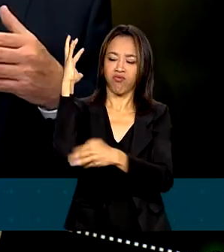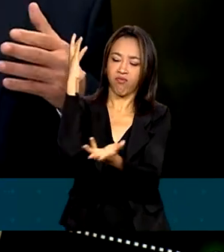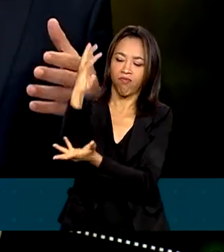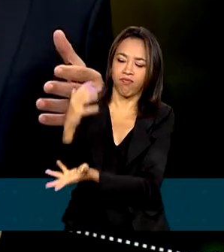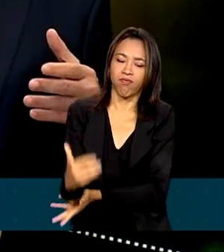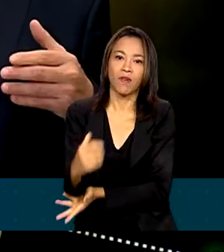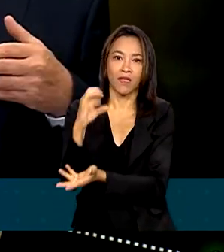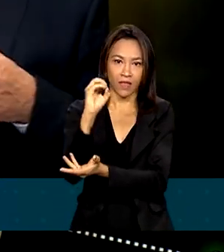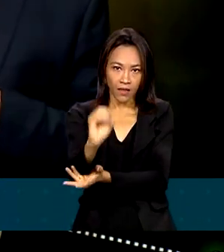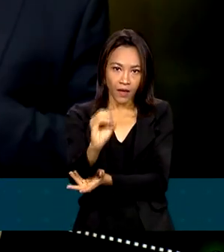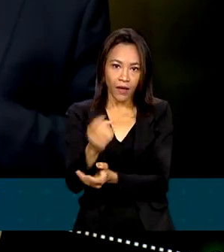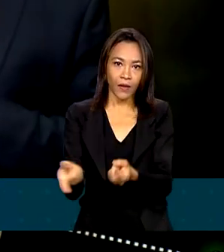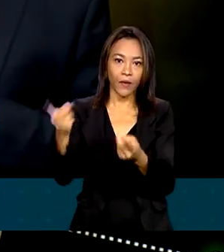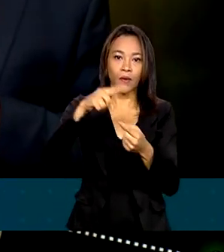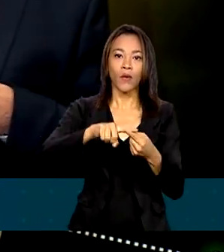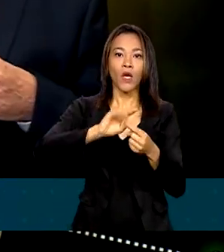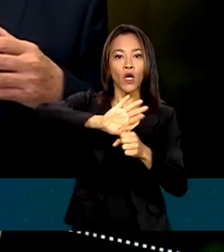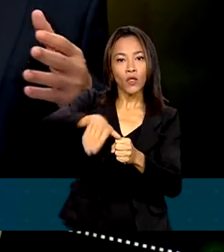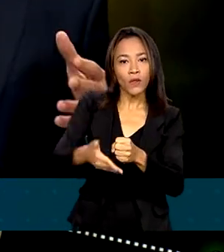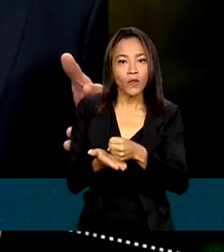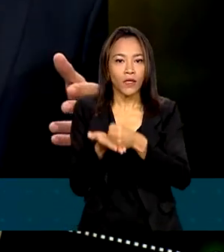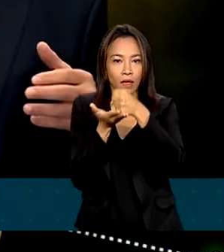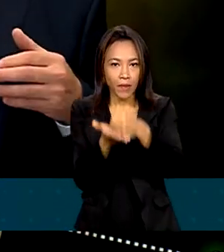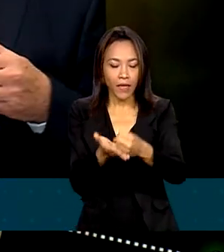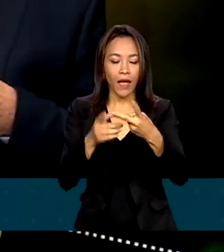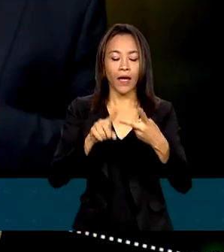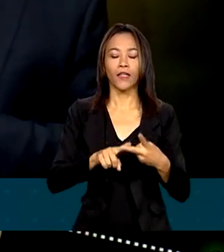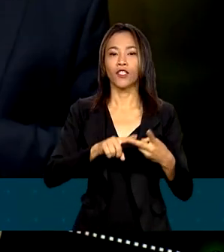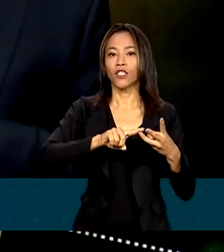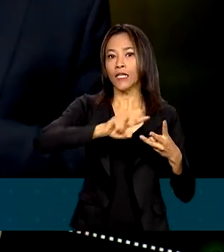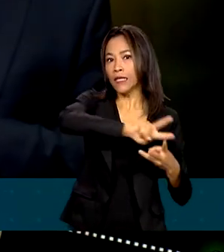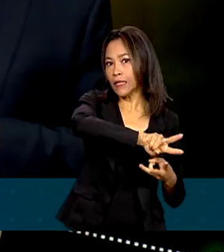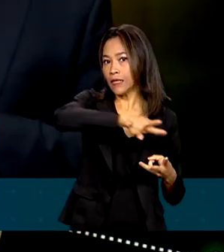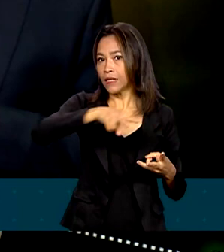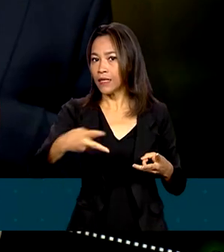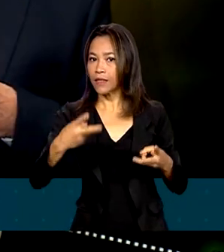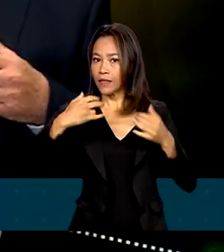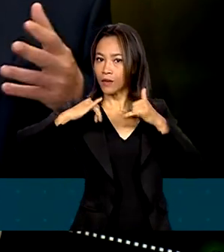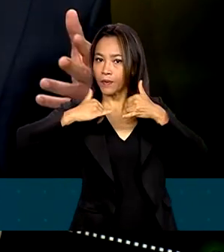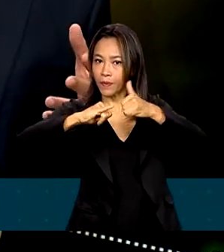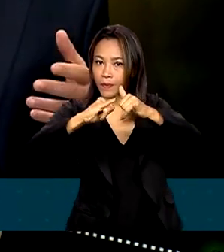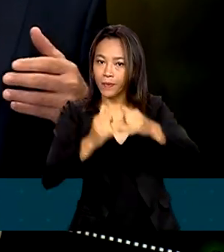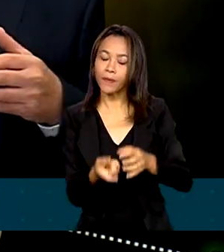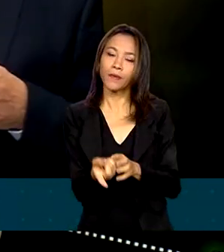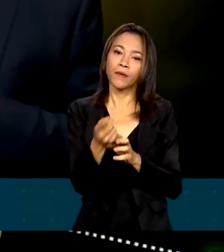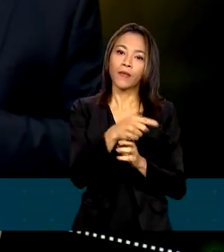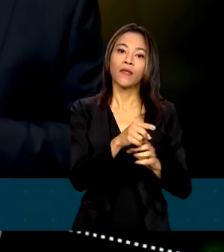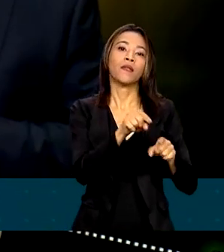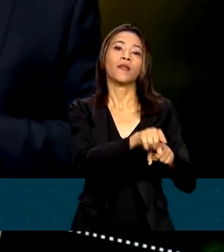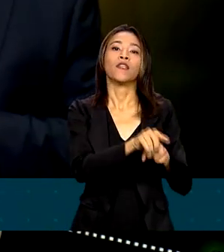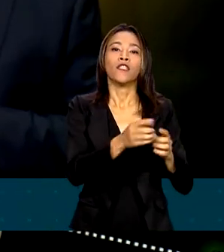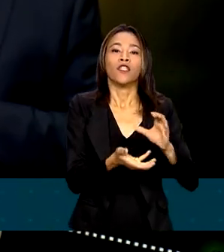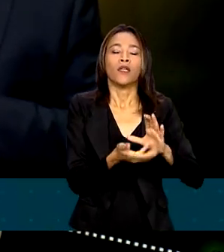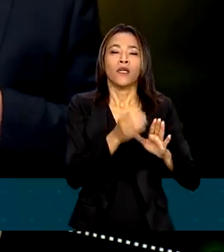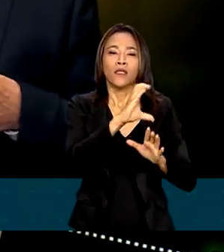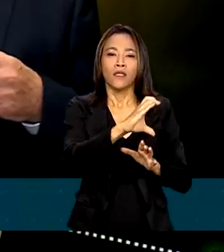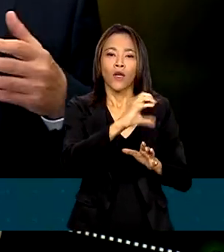sustentabilidade, transição energética, descarbonização,